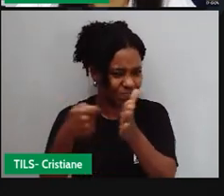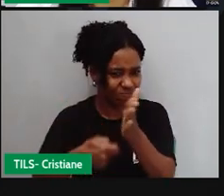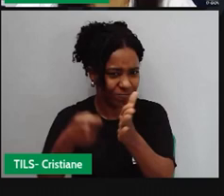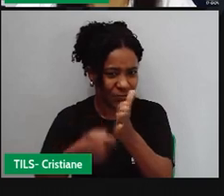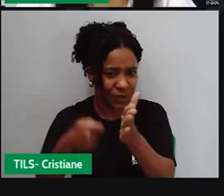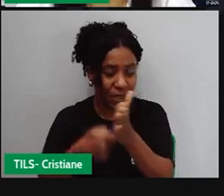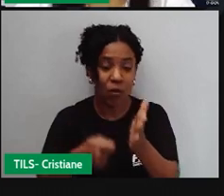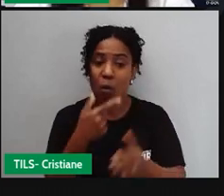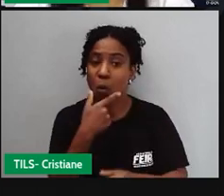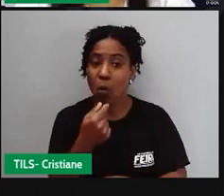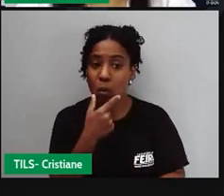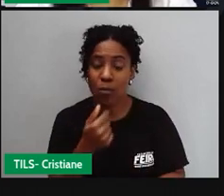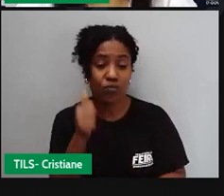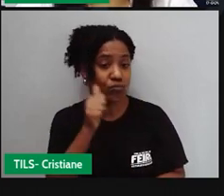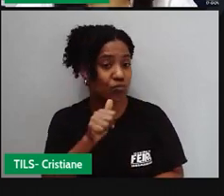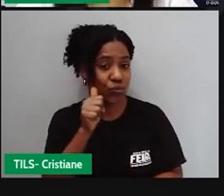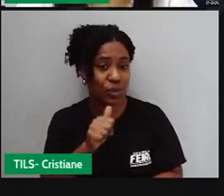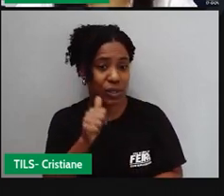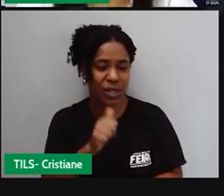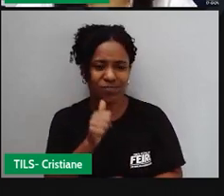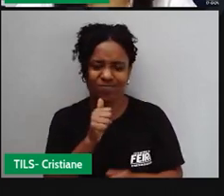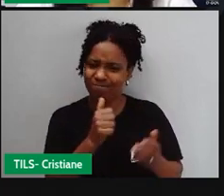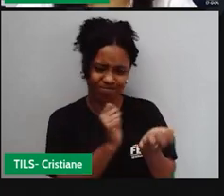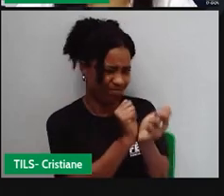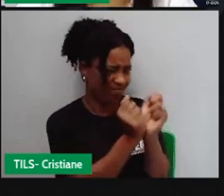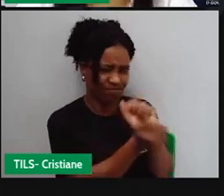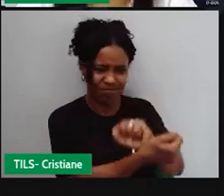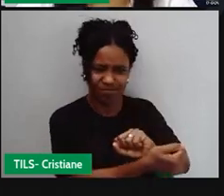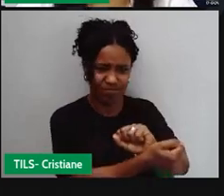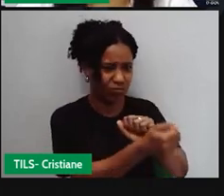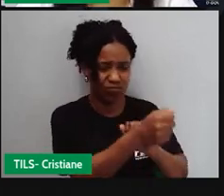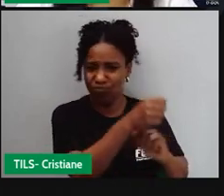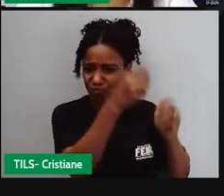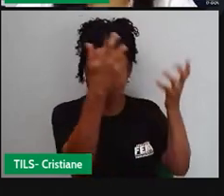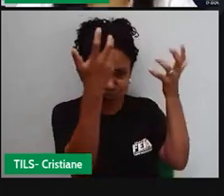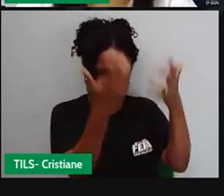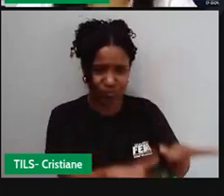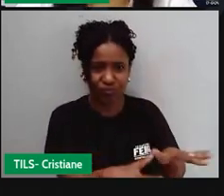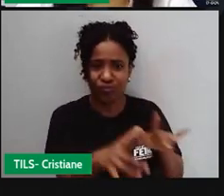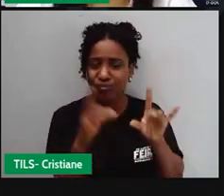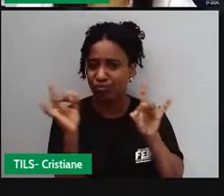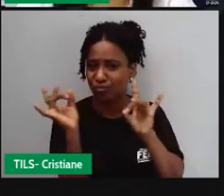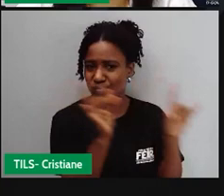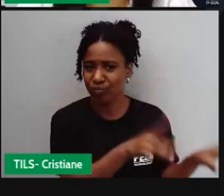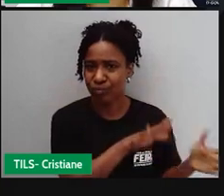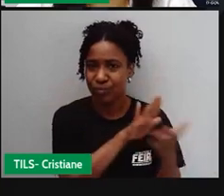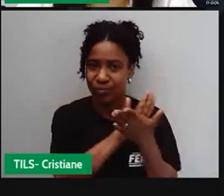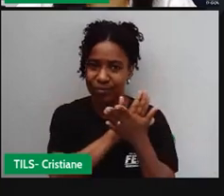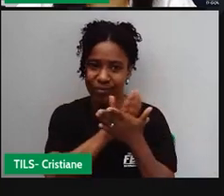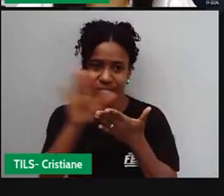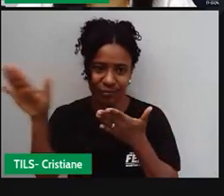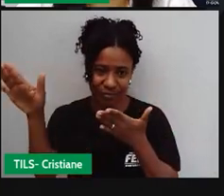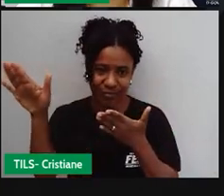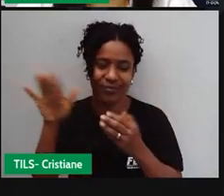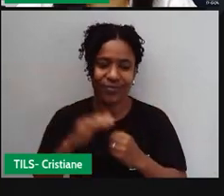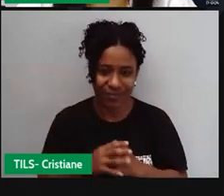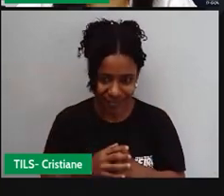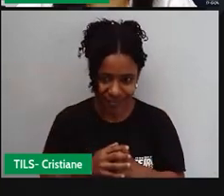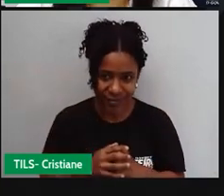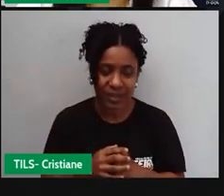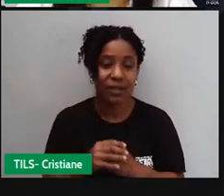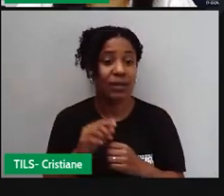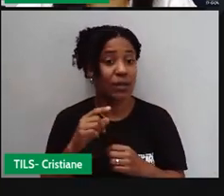homens e mulheres que se negavam a viver na escravidão. Os quilombos se disseminaram por todo o Brasil enquanto a escravatura existiu